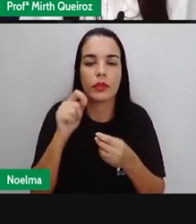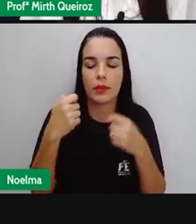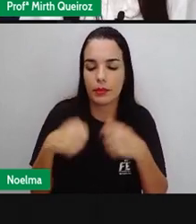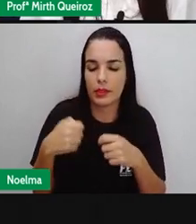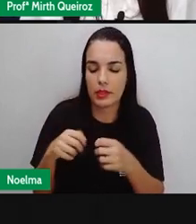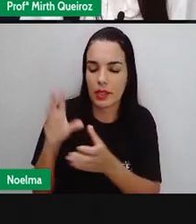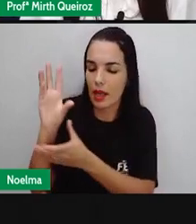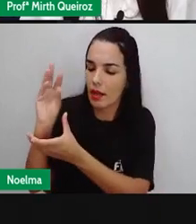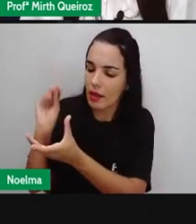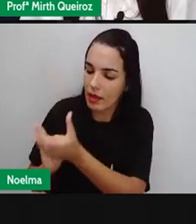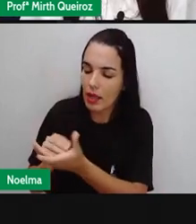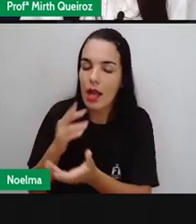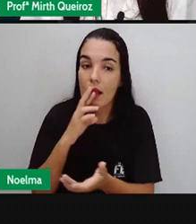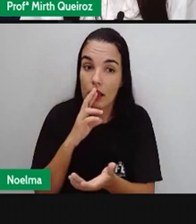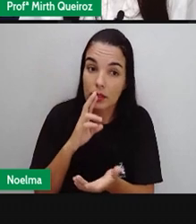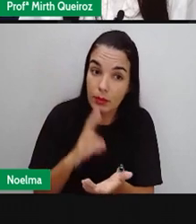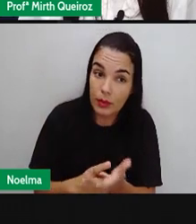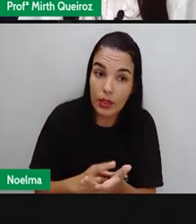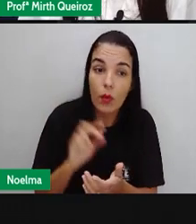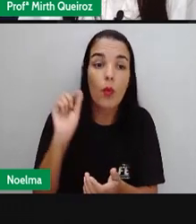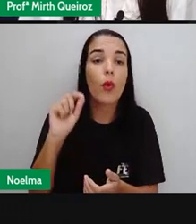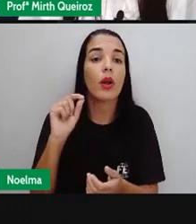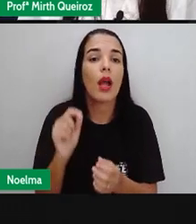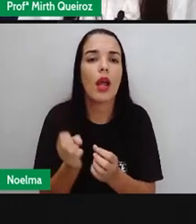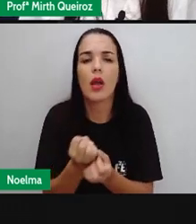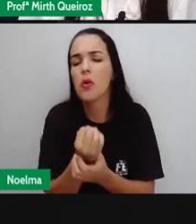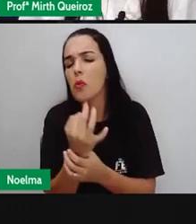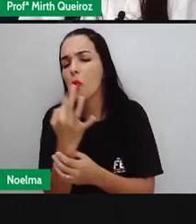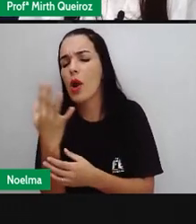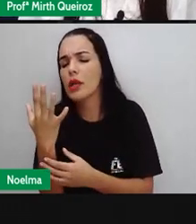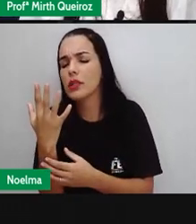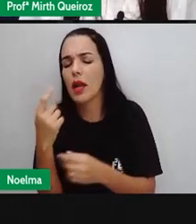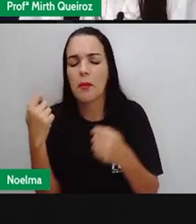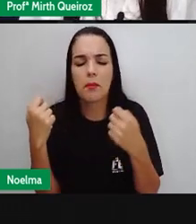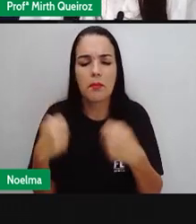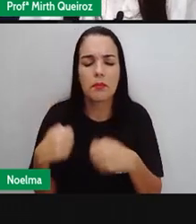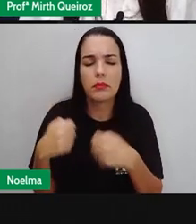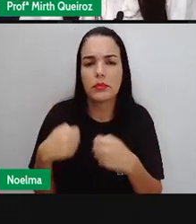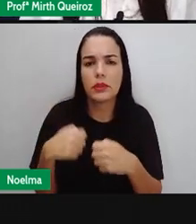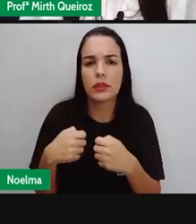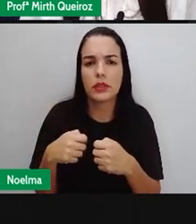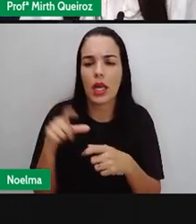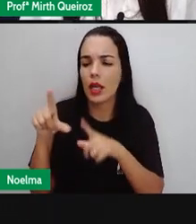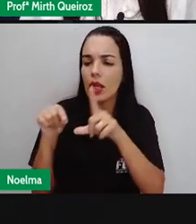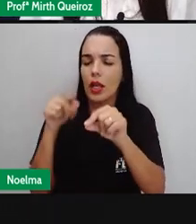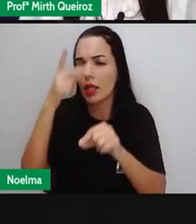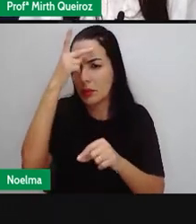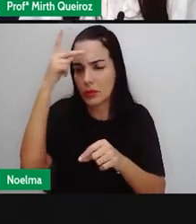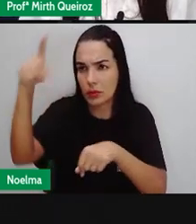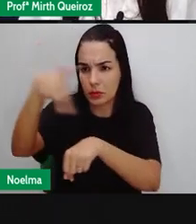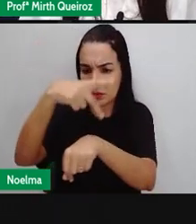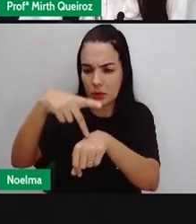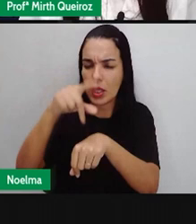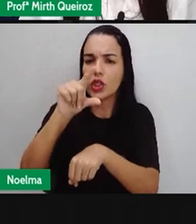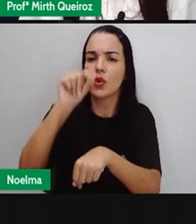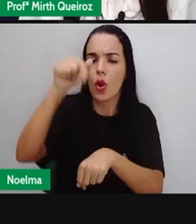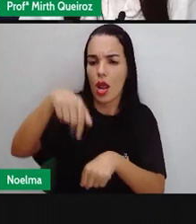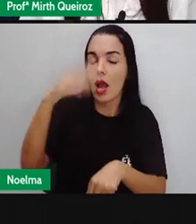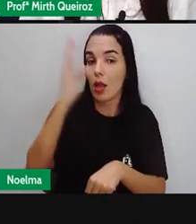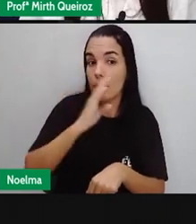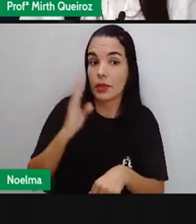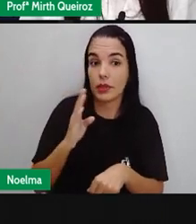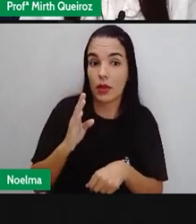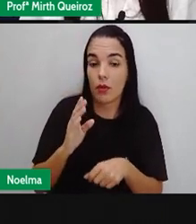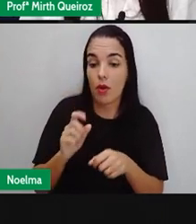vocês vão responder a essas perguntas. Quais motivos fizeram os imigrantes escolherem o Brasil? Qual o período de